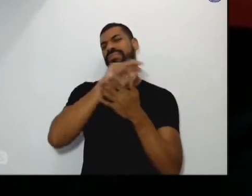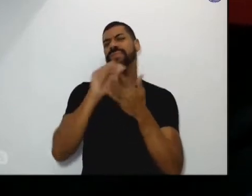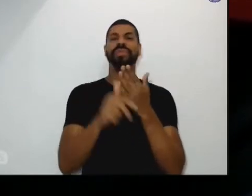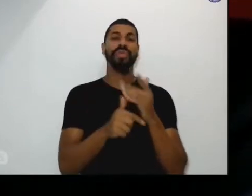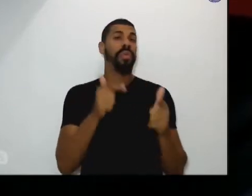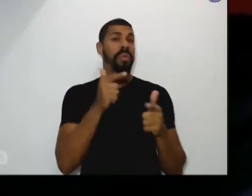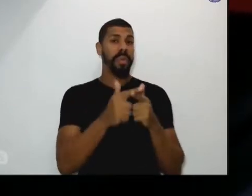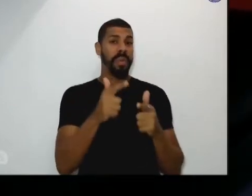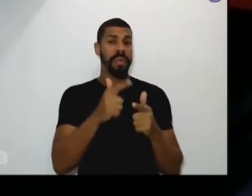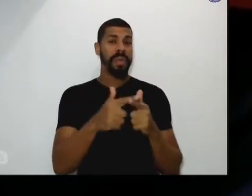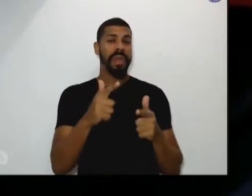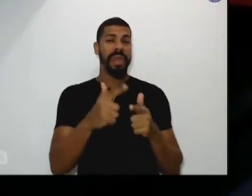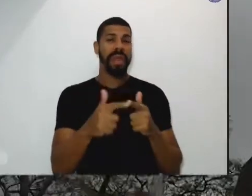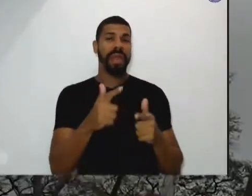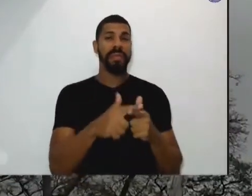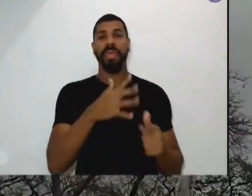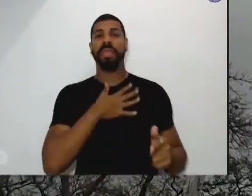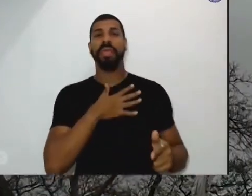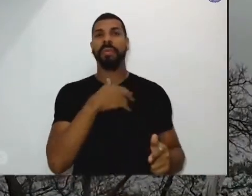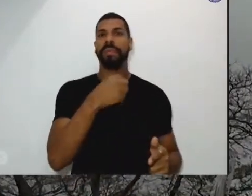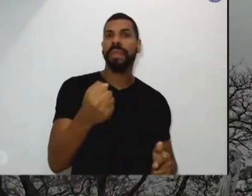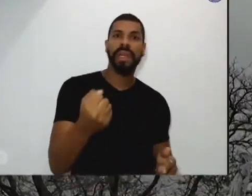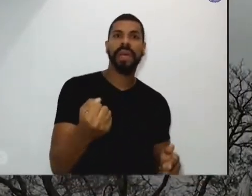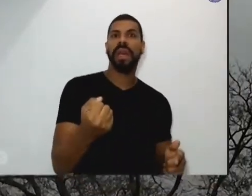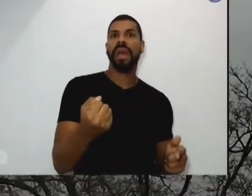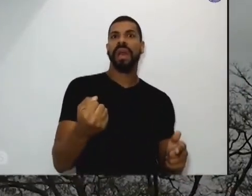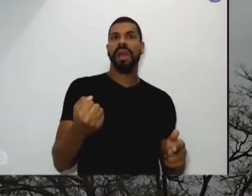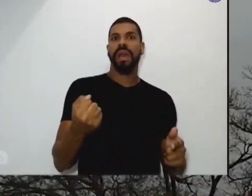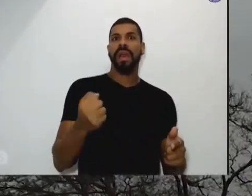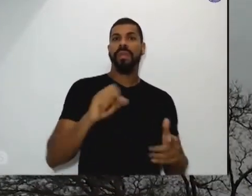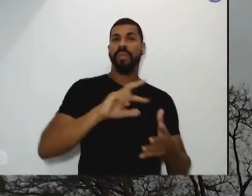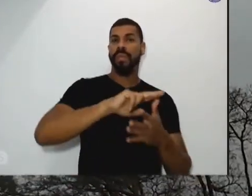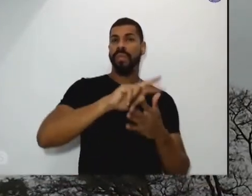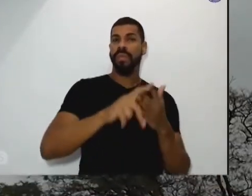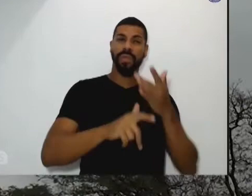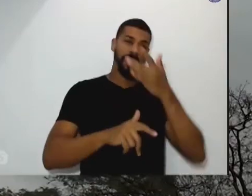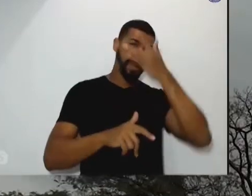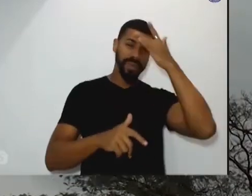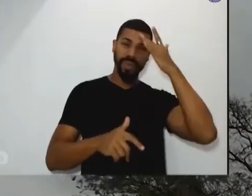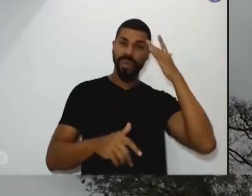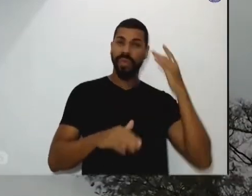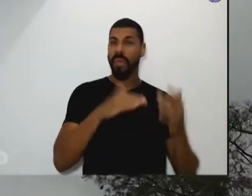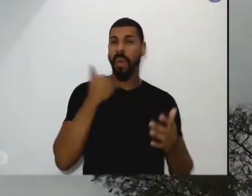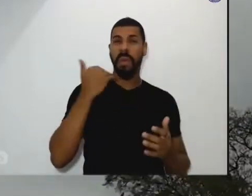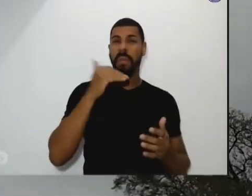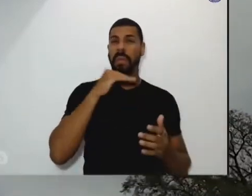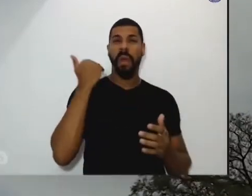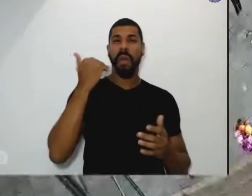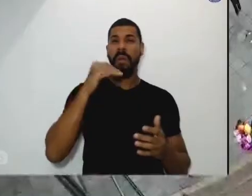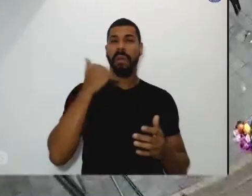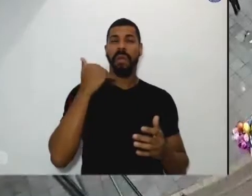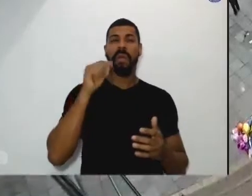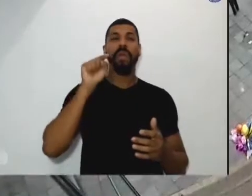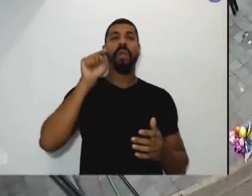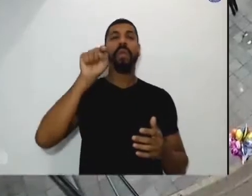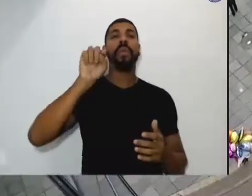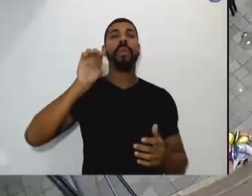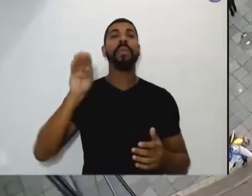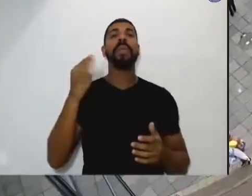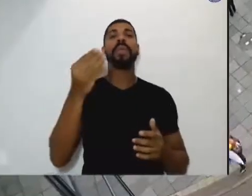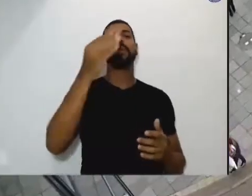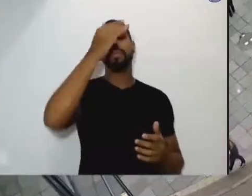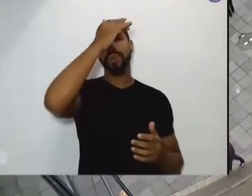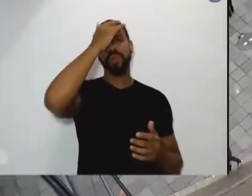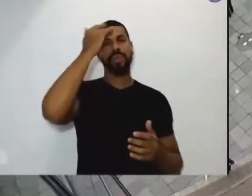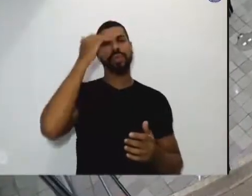é uma grande epidemia. Está matando aproximadamente um milhão de pessoas por ano no mundo. E em média,